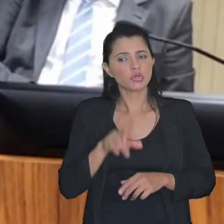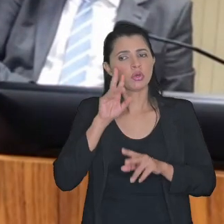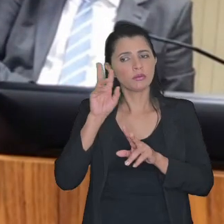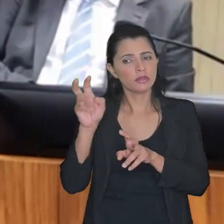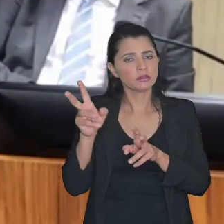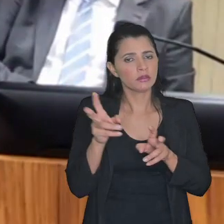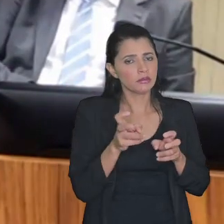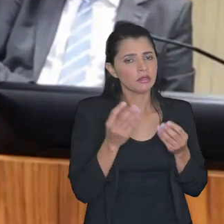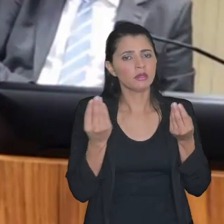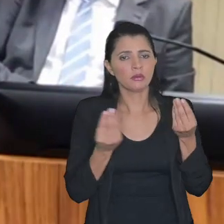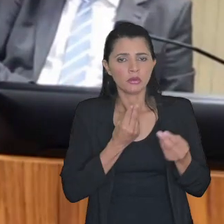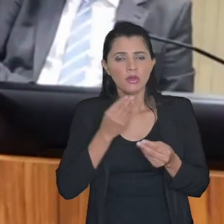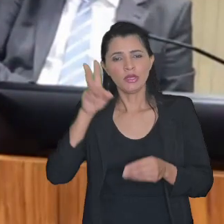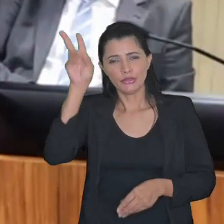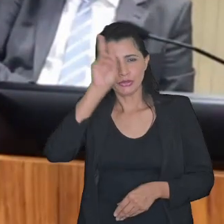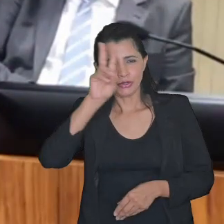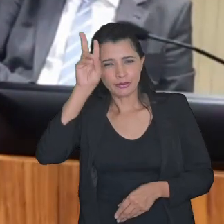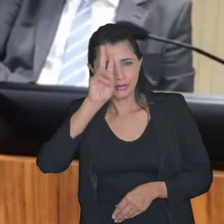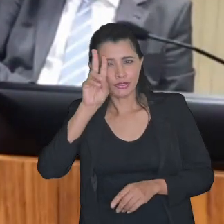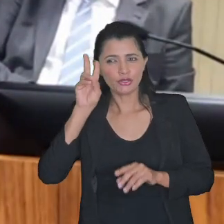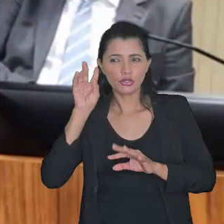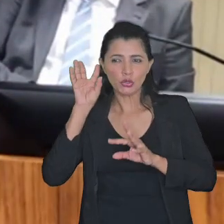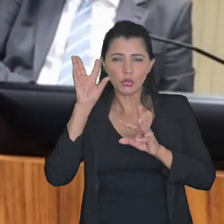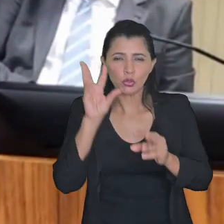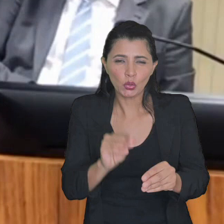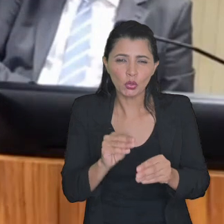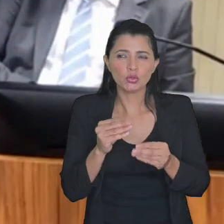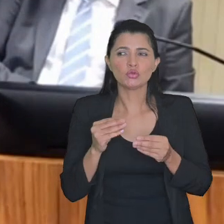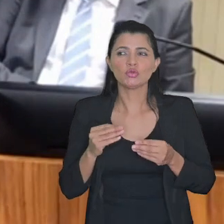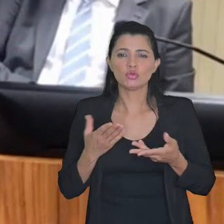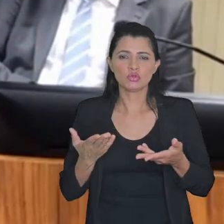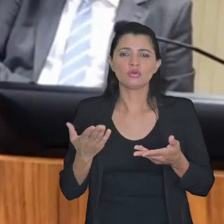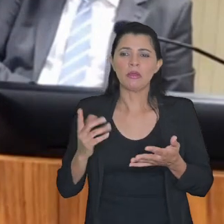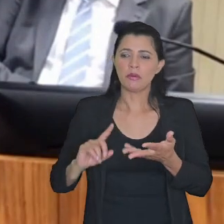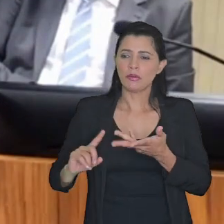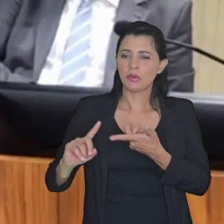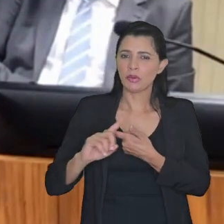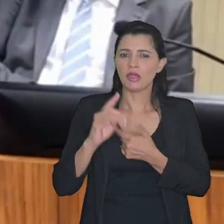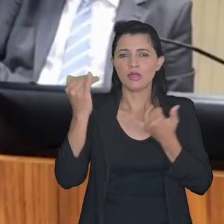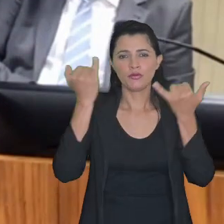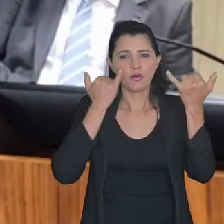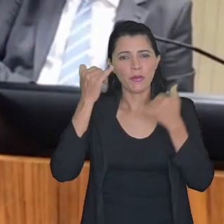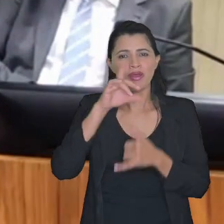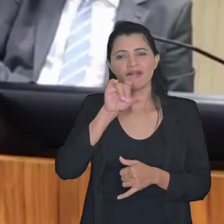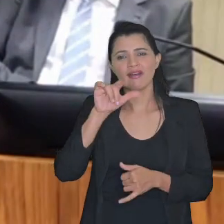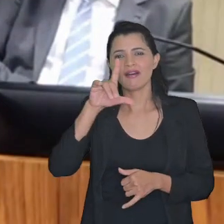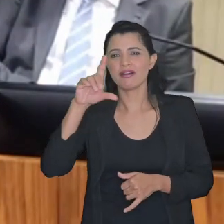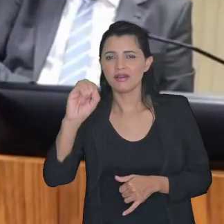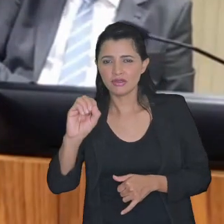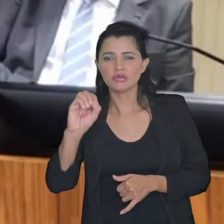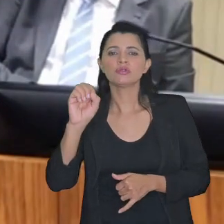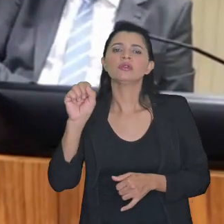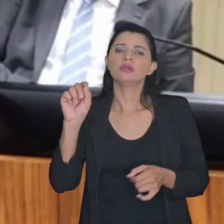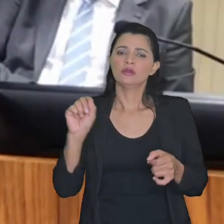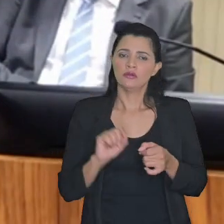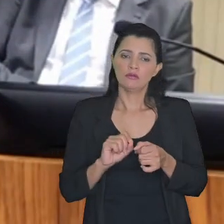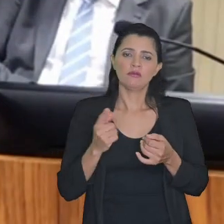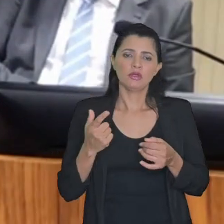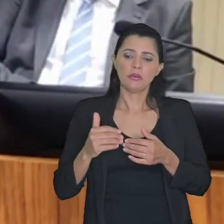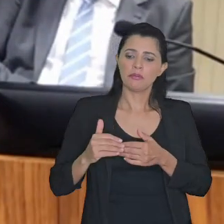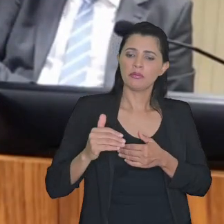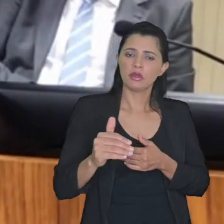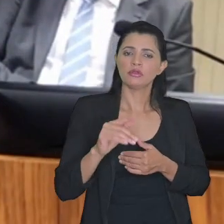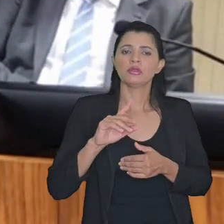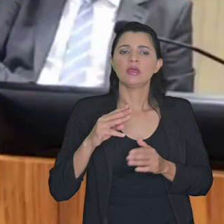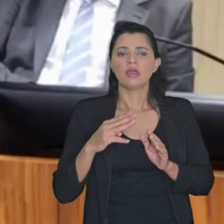enxergamos historicamente todos os levantamentos de dados feitos notadamente